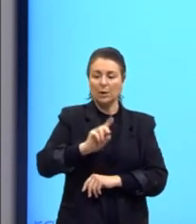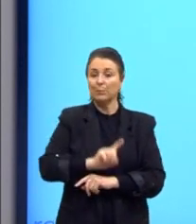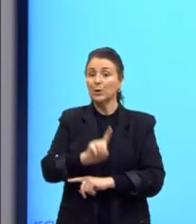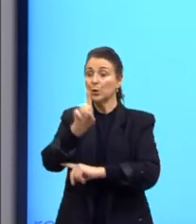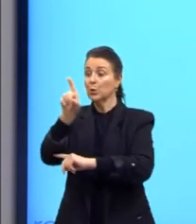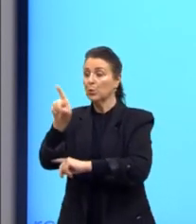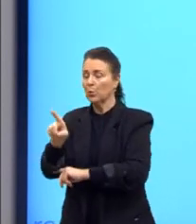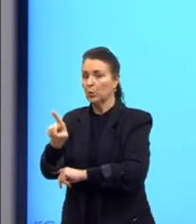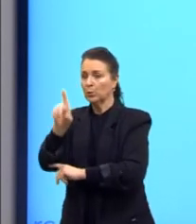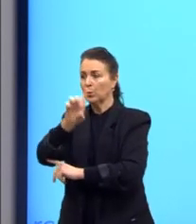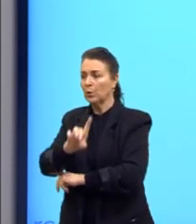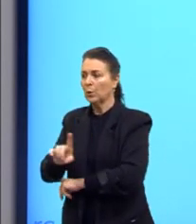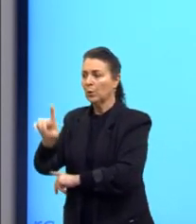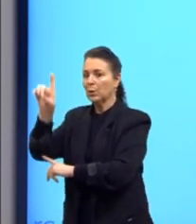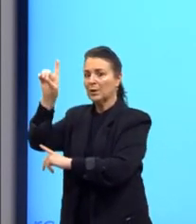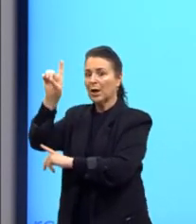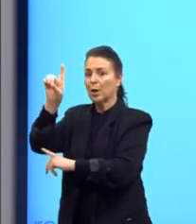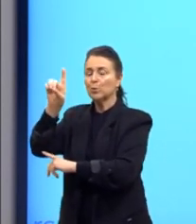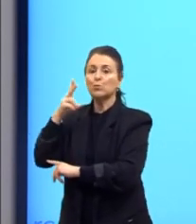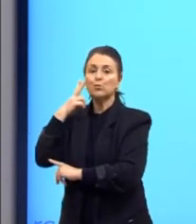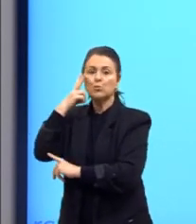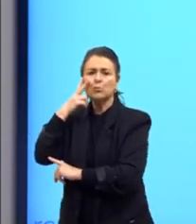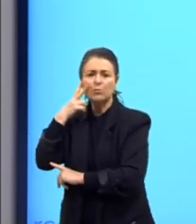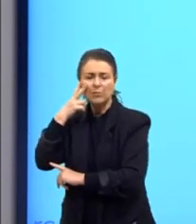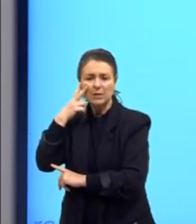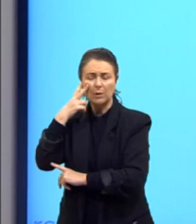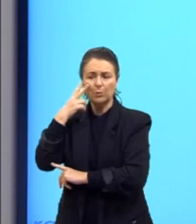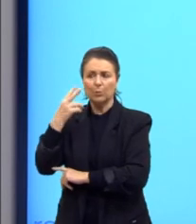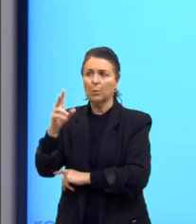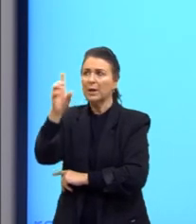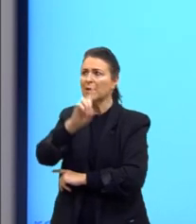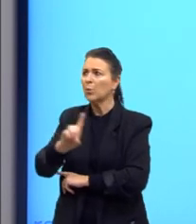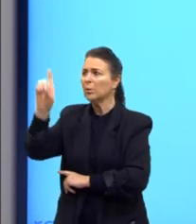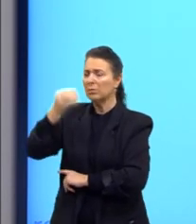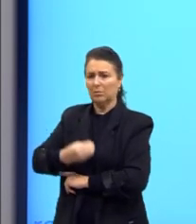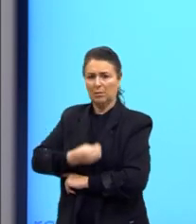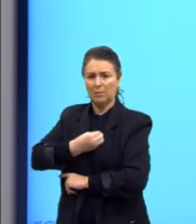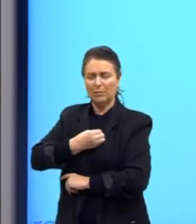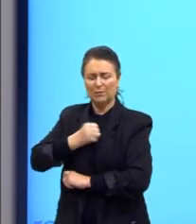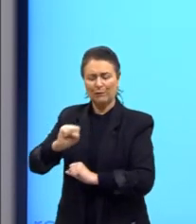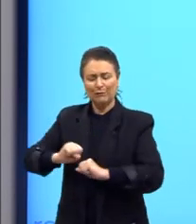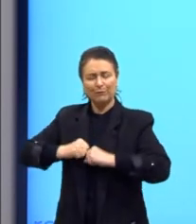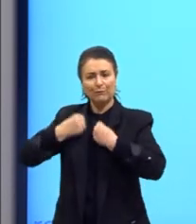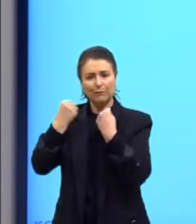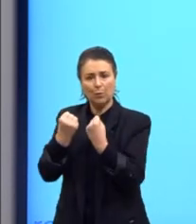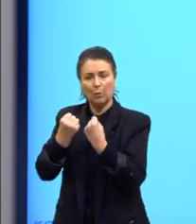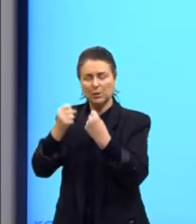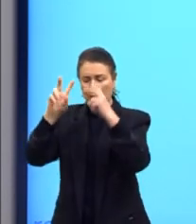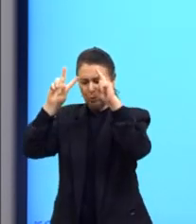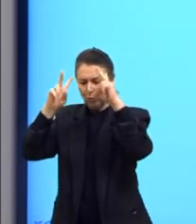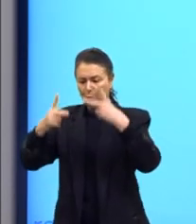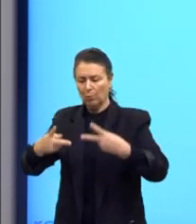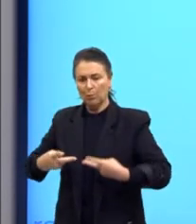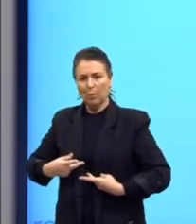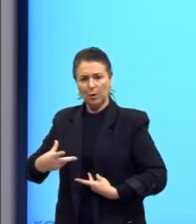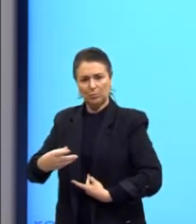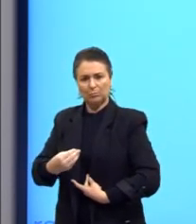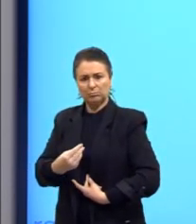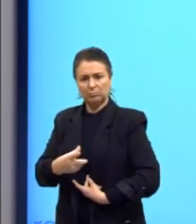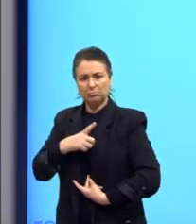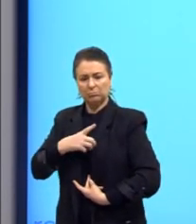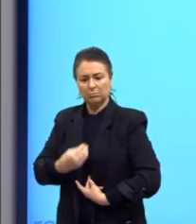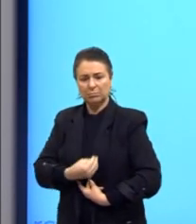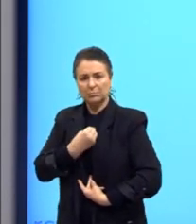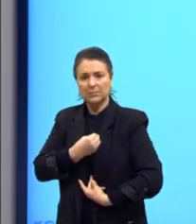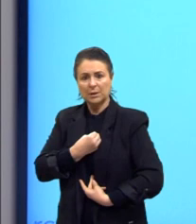vinho, que é o deus da vida, o deus da nossa potência, do ser humano colocar a sua existência, fazer valer a